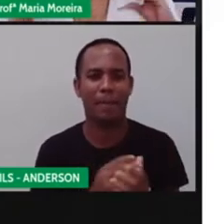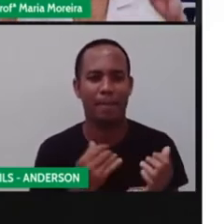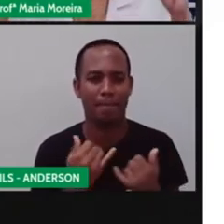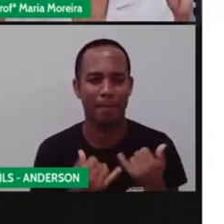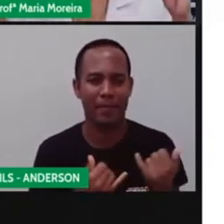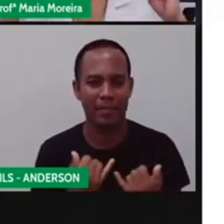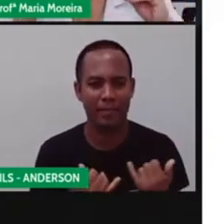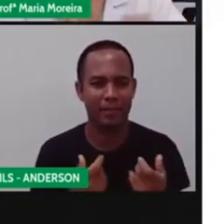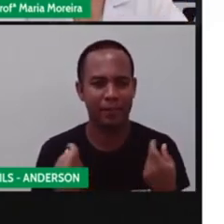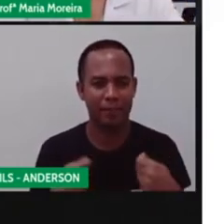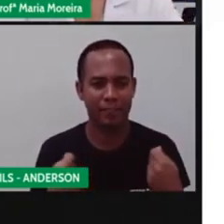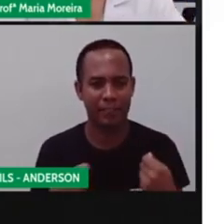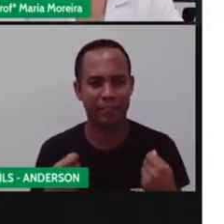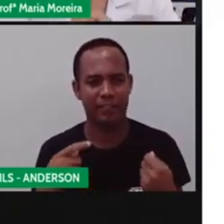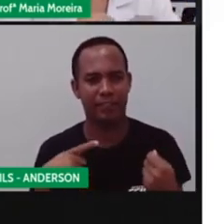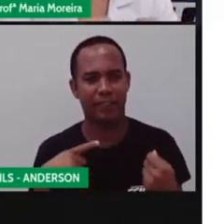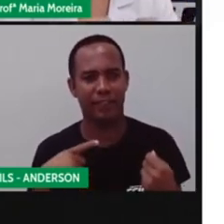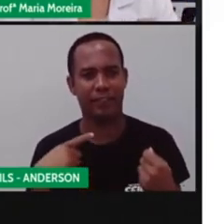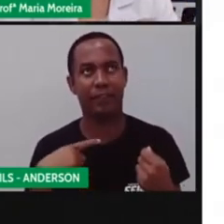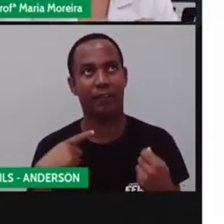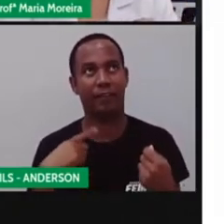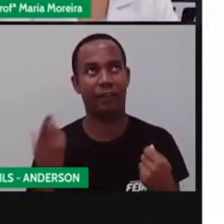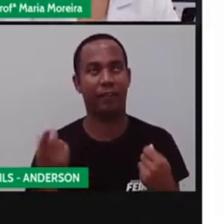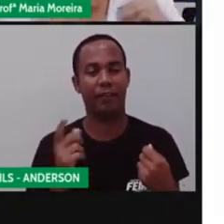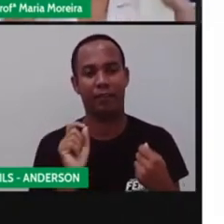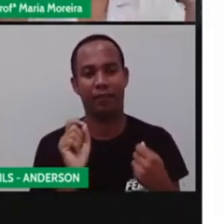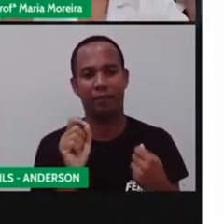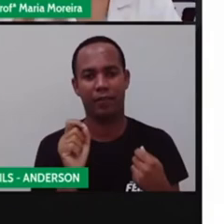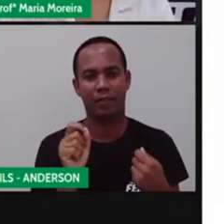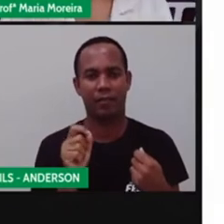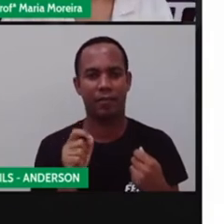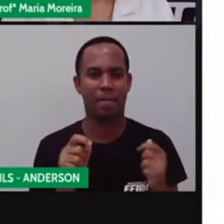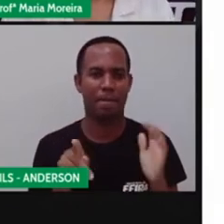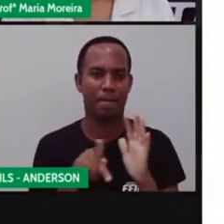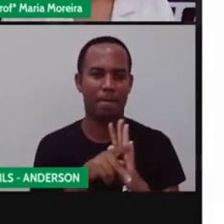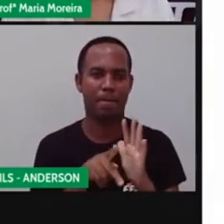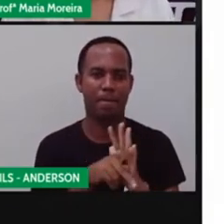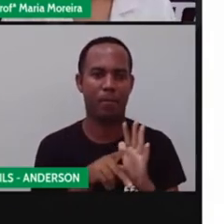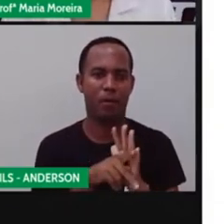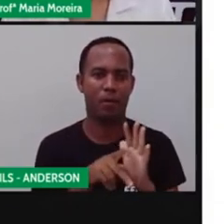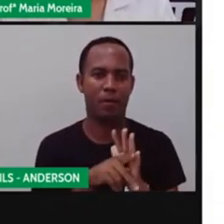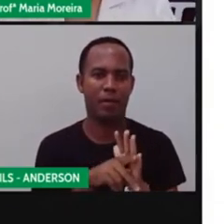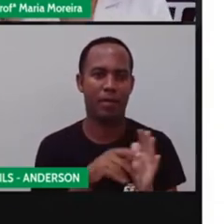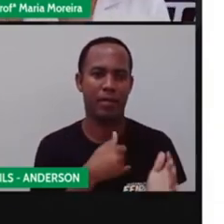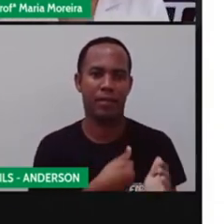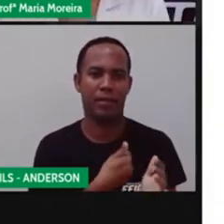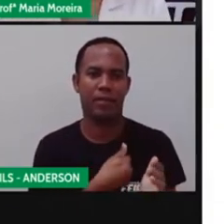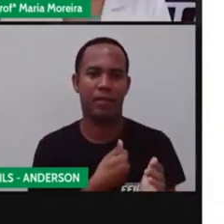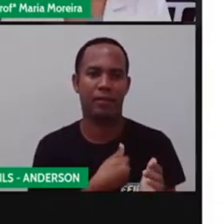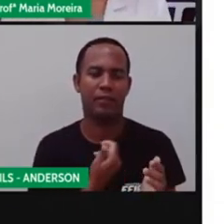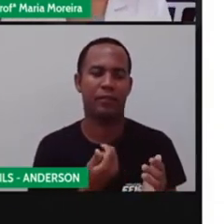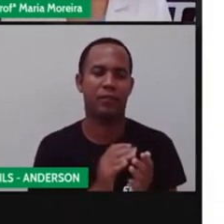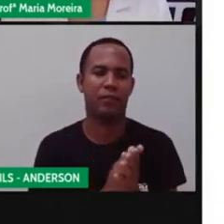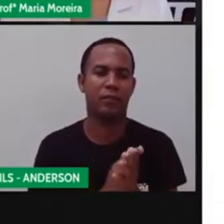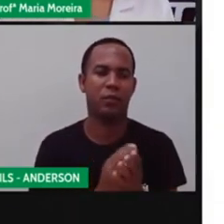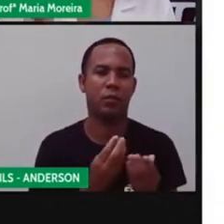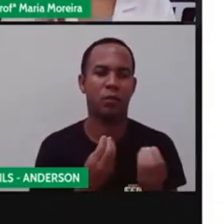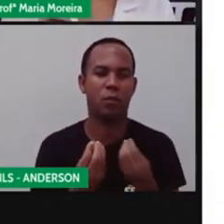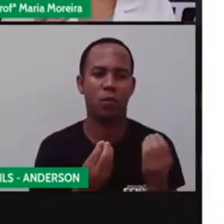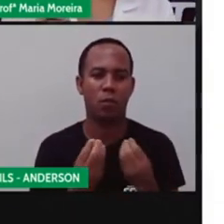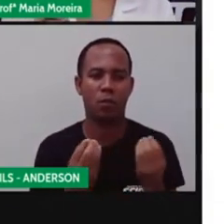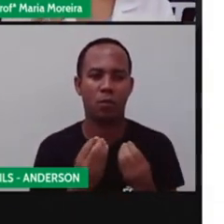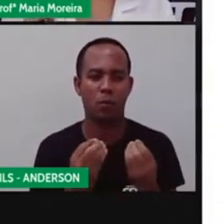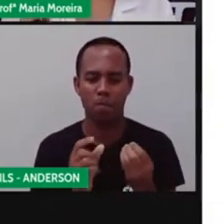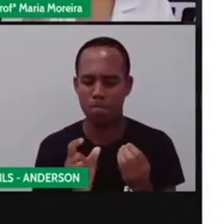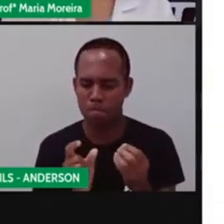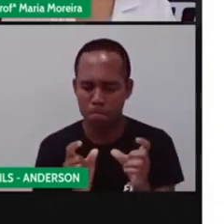precisa ter uma faixa etária, ou seja, ser direcionado para uma determinada idade. Então, um brinquedo com peças pequenas, ele não